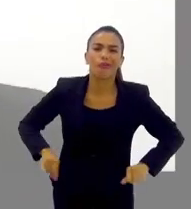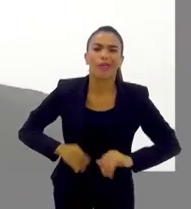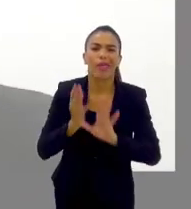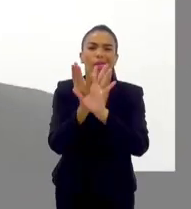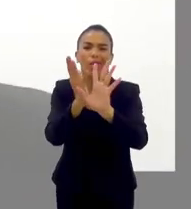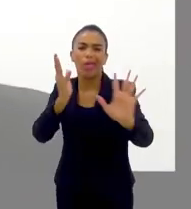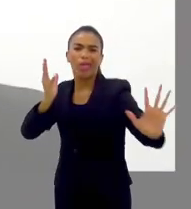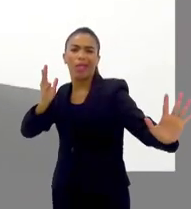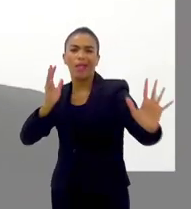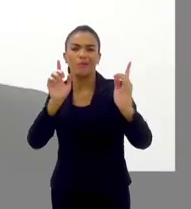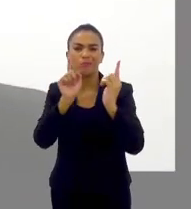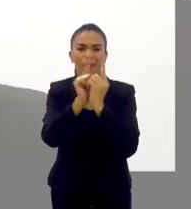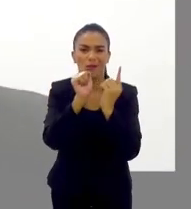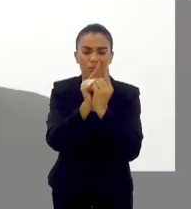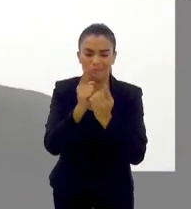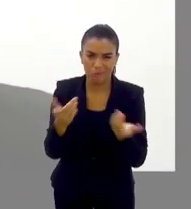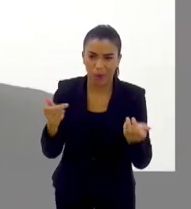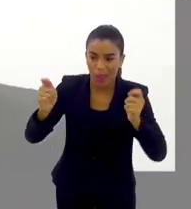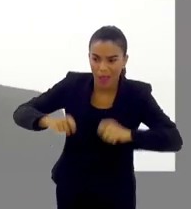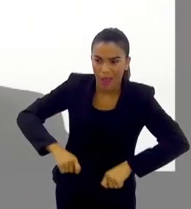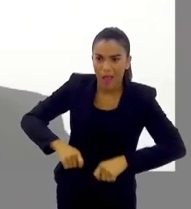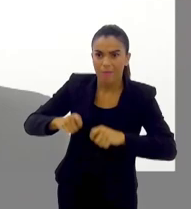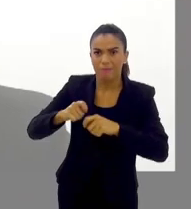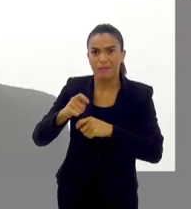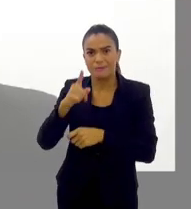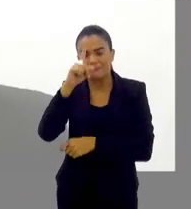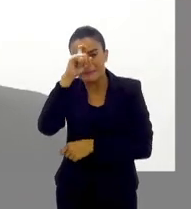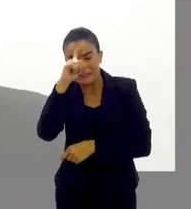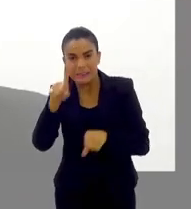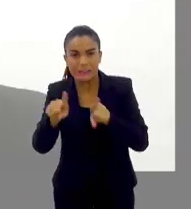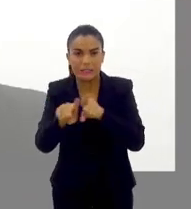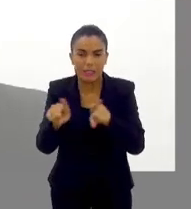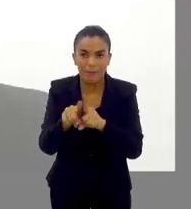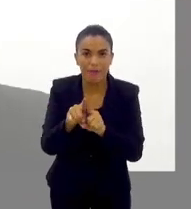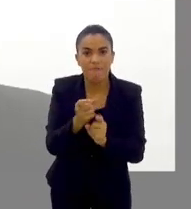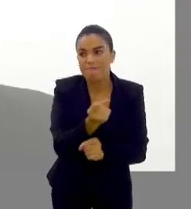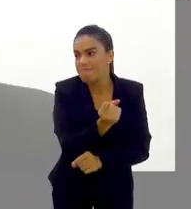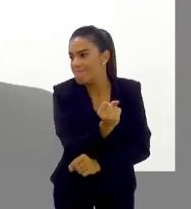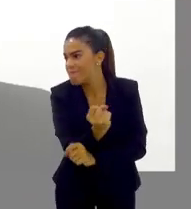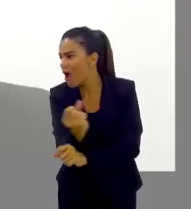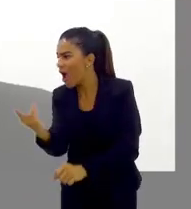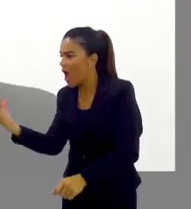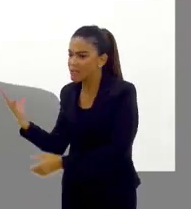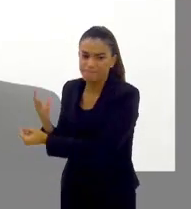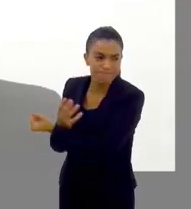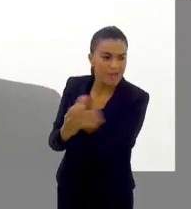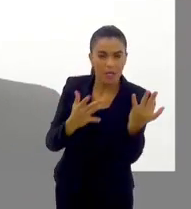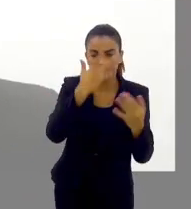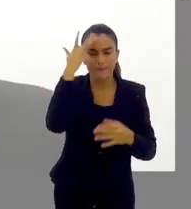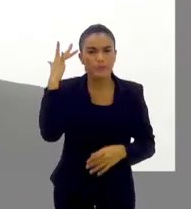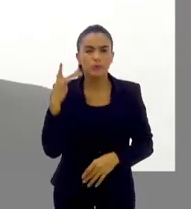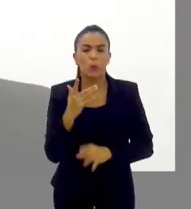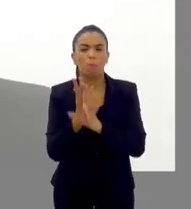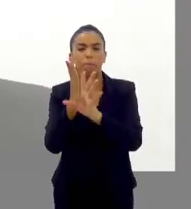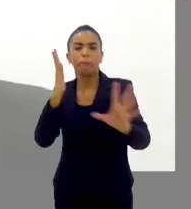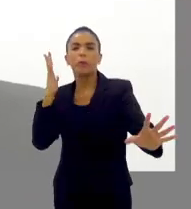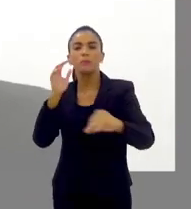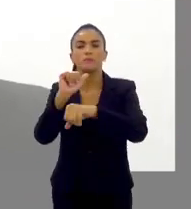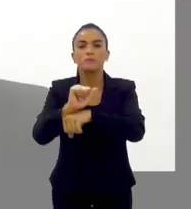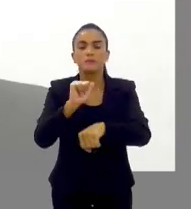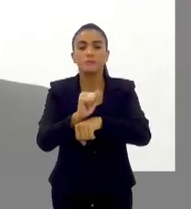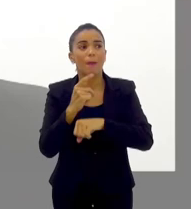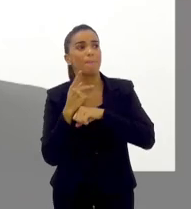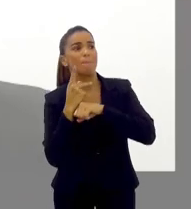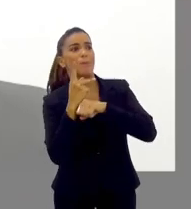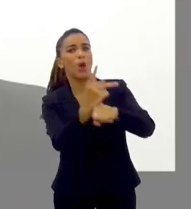médico, né? Porque a capacidade médica, no caso, ela acaba sendo alterada. Muitas pessoas com surto da doença, no caso, muitas